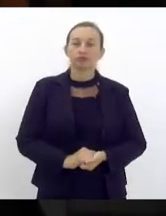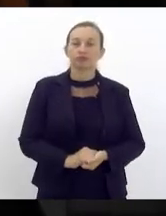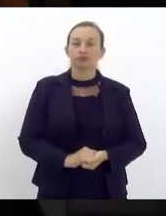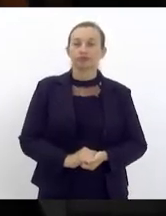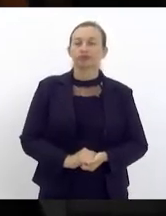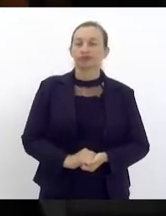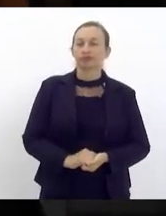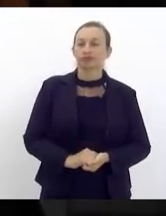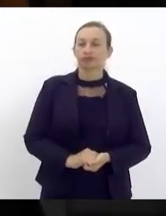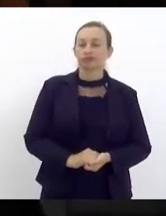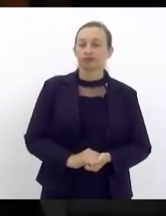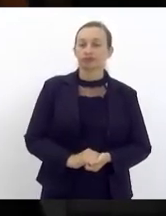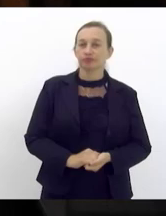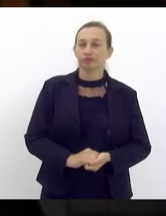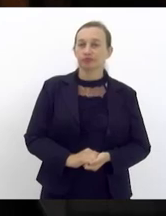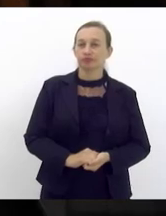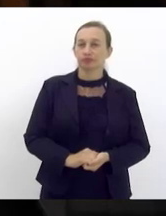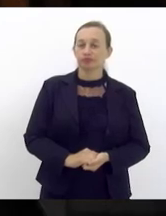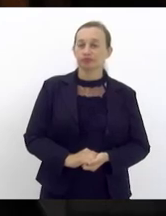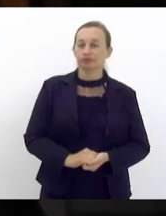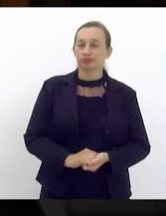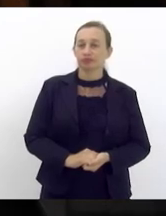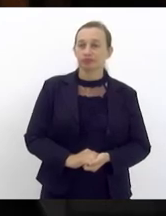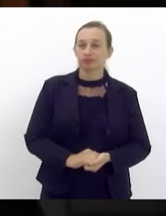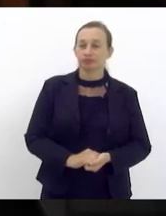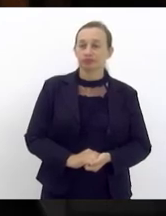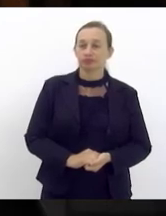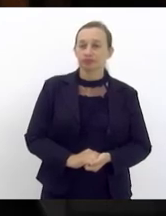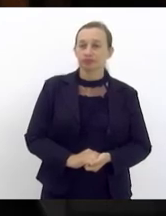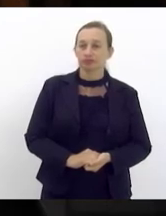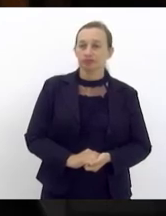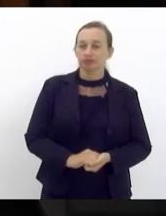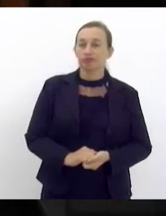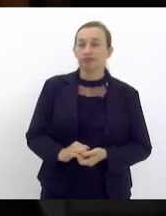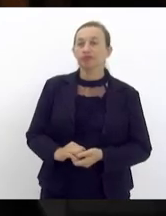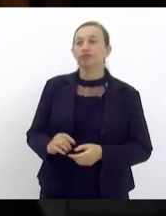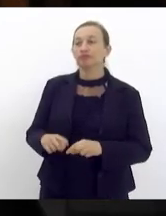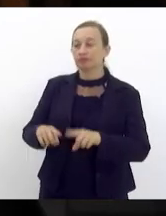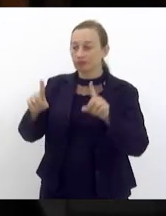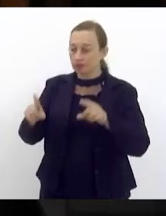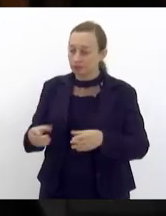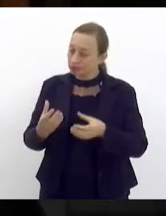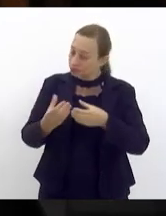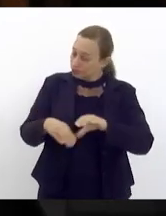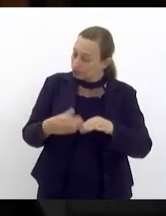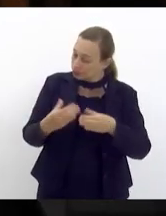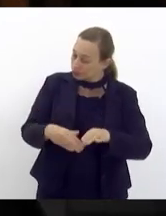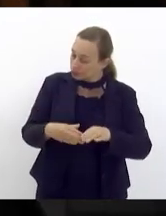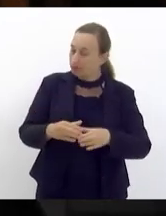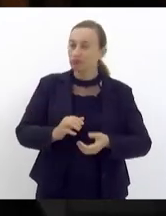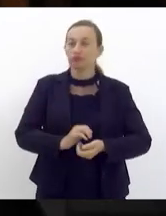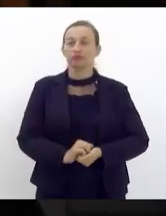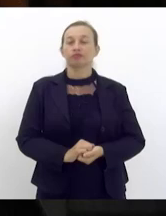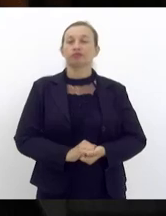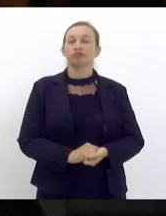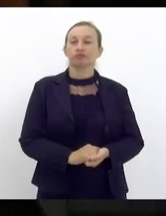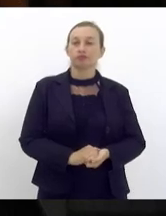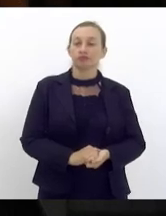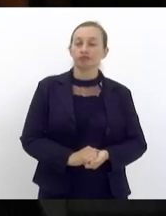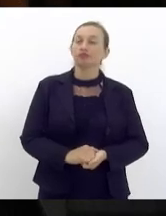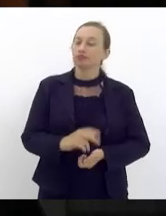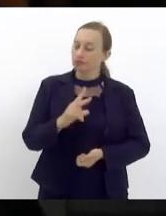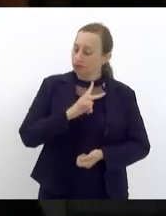sendo efetivado pelos funcionários concursados estatutários da